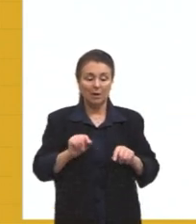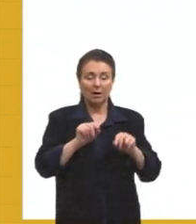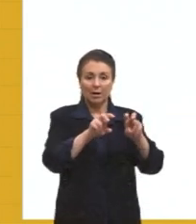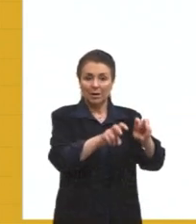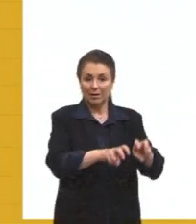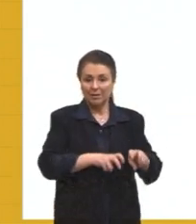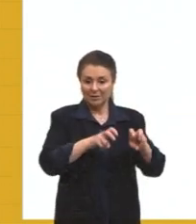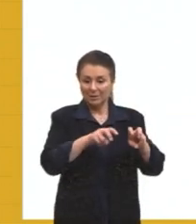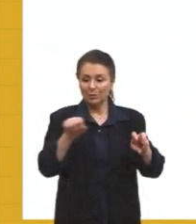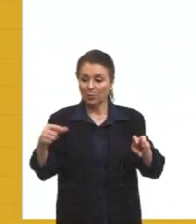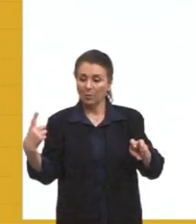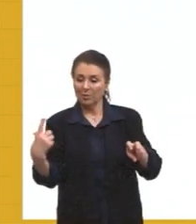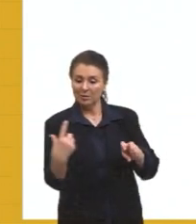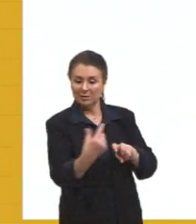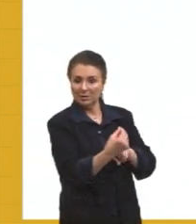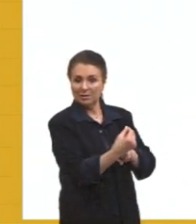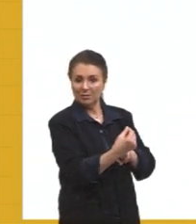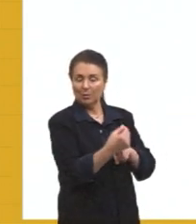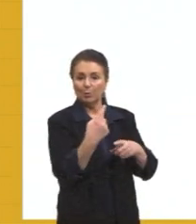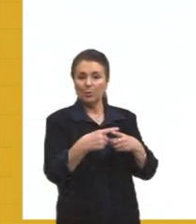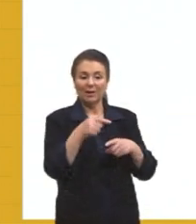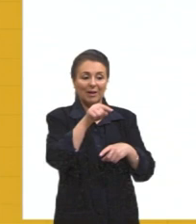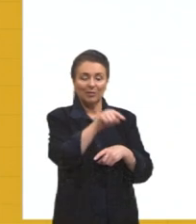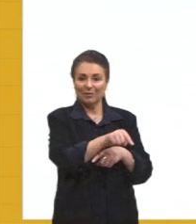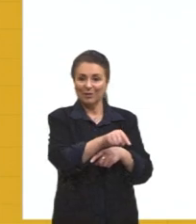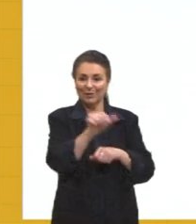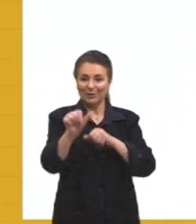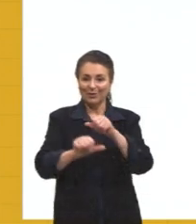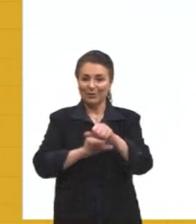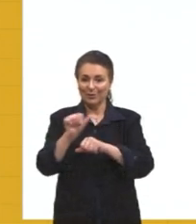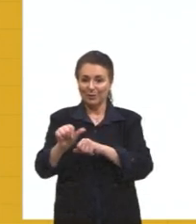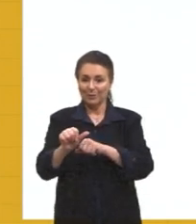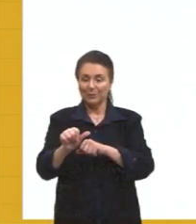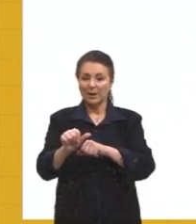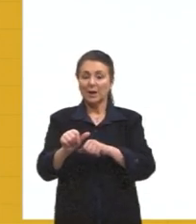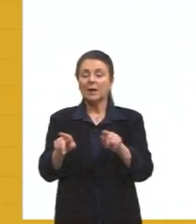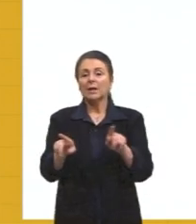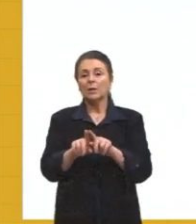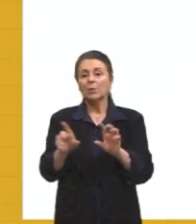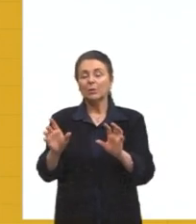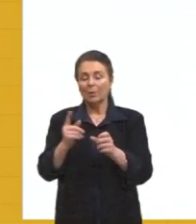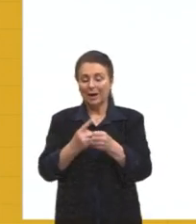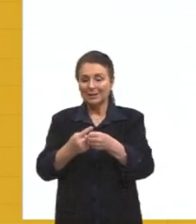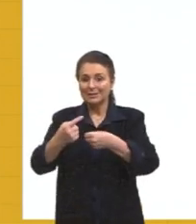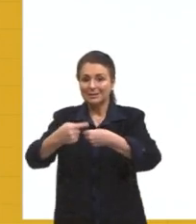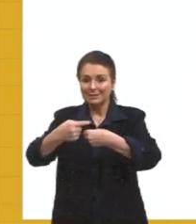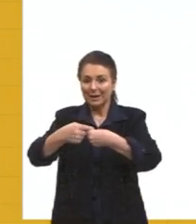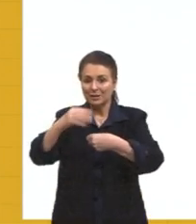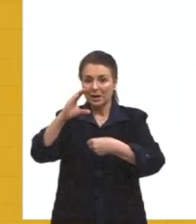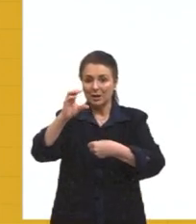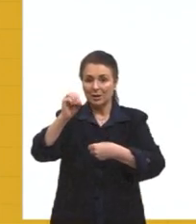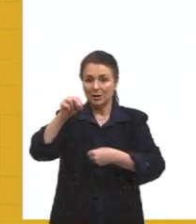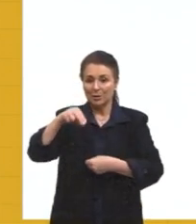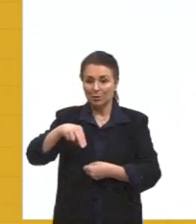indo para fora, é justamente essa parte de campo. E a conurbação urbana é justamente quando esse fenômeno